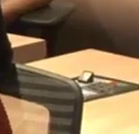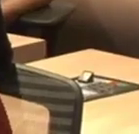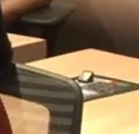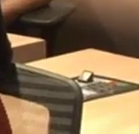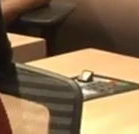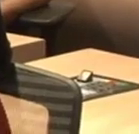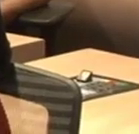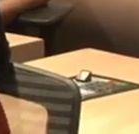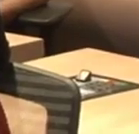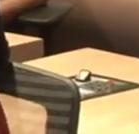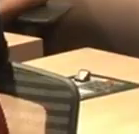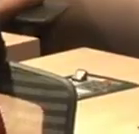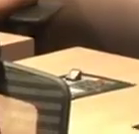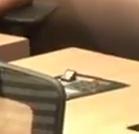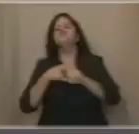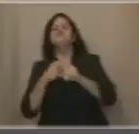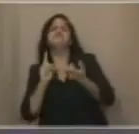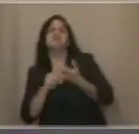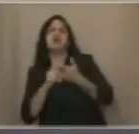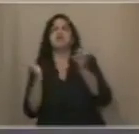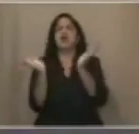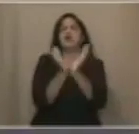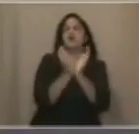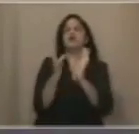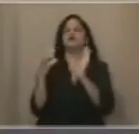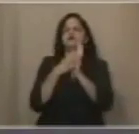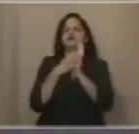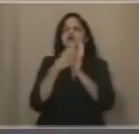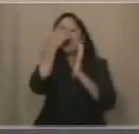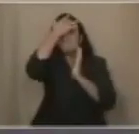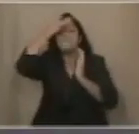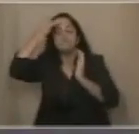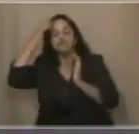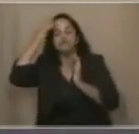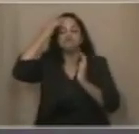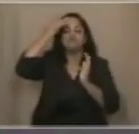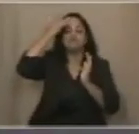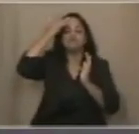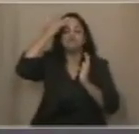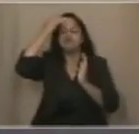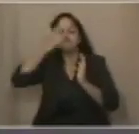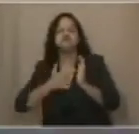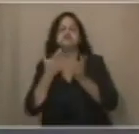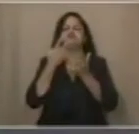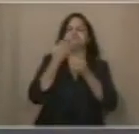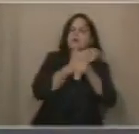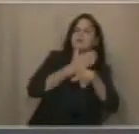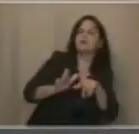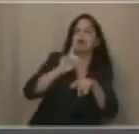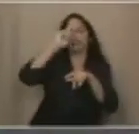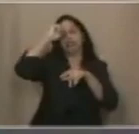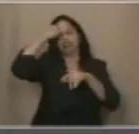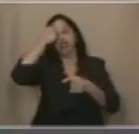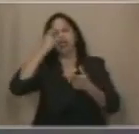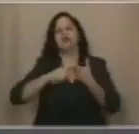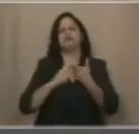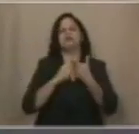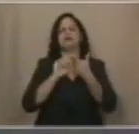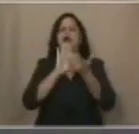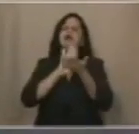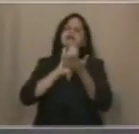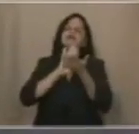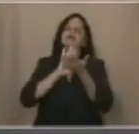Nosso grupo de funcionários é formado por gente. Gente branca, negra, trans,